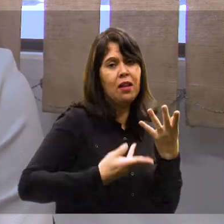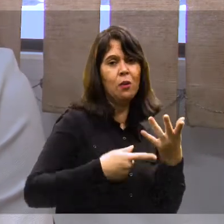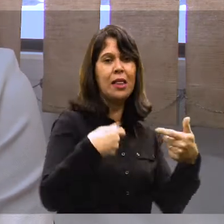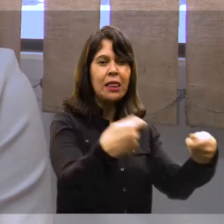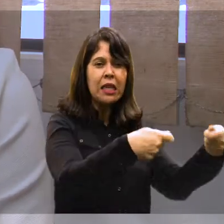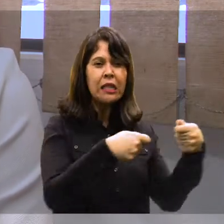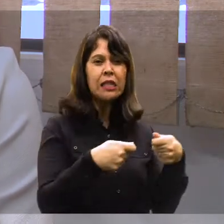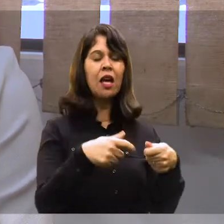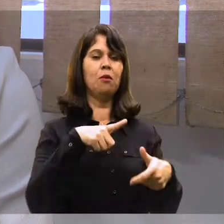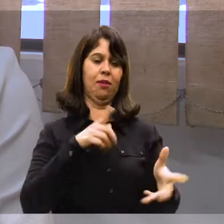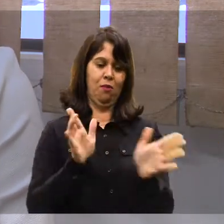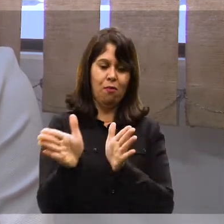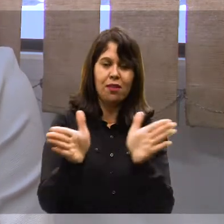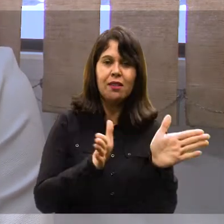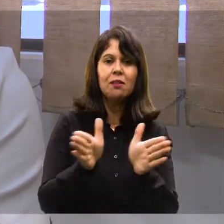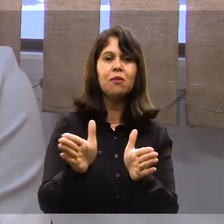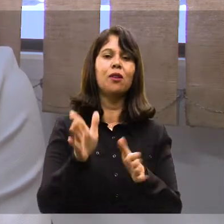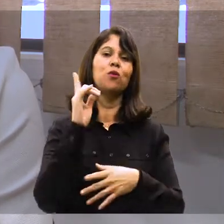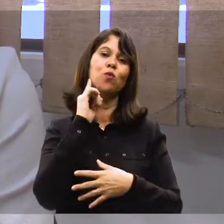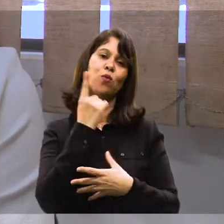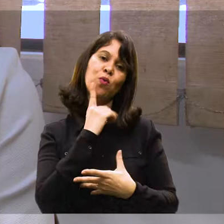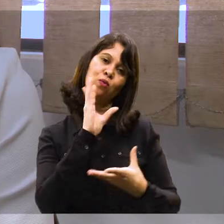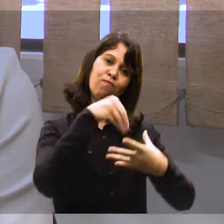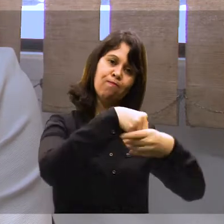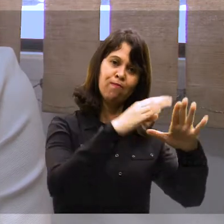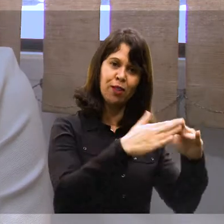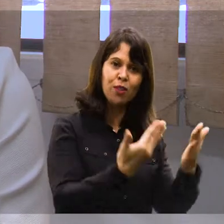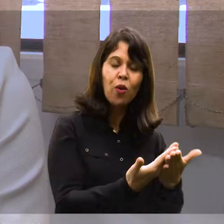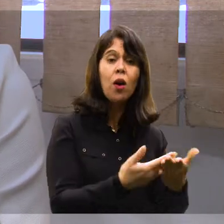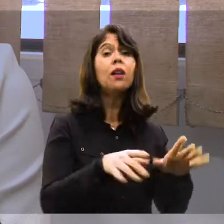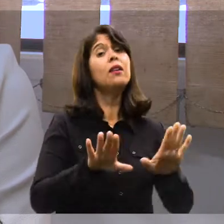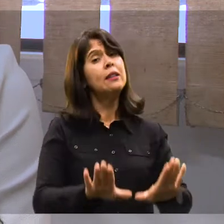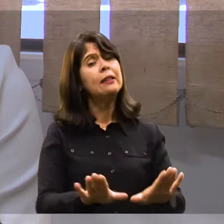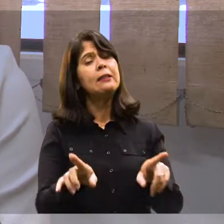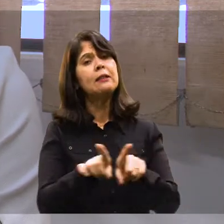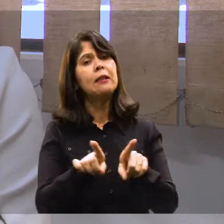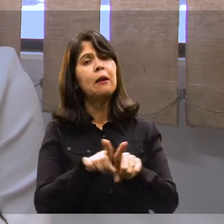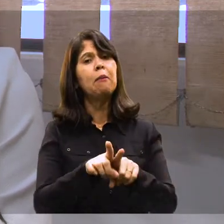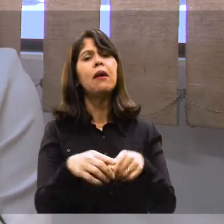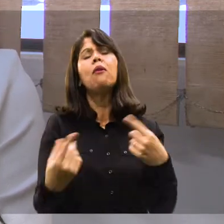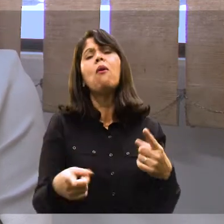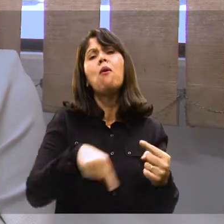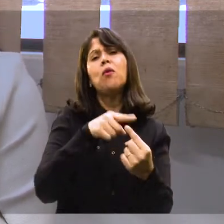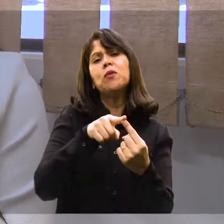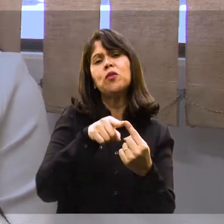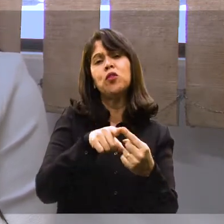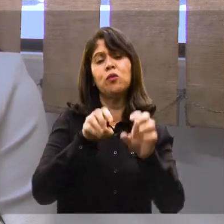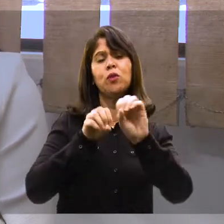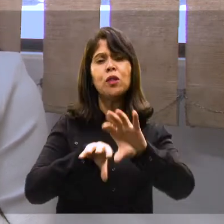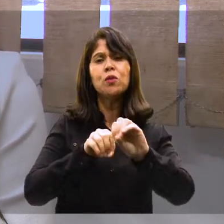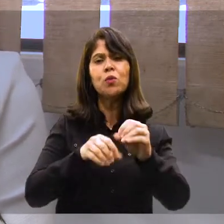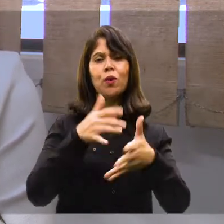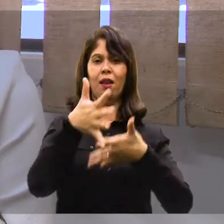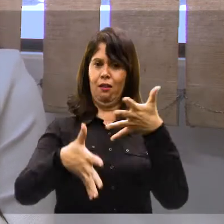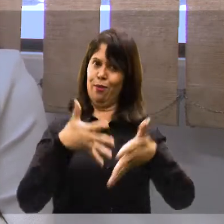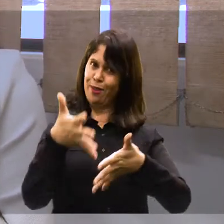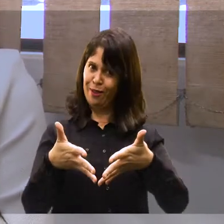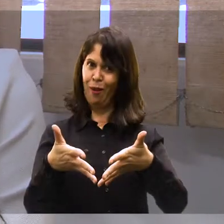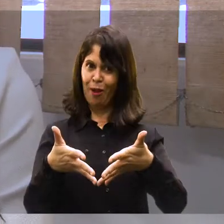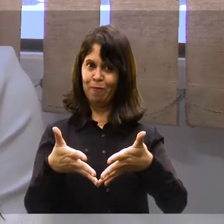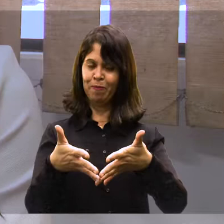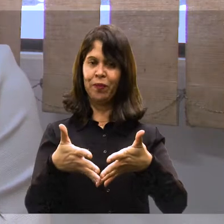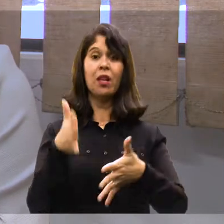necessário para a acessibilidade das crianças surdas, quanto a ideia do que é instruir em língua de sinais.